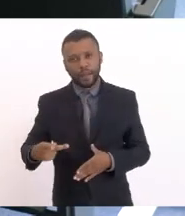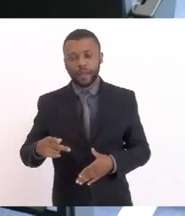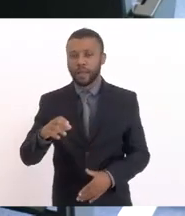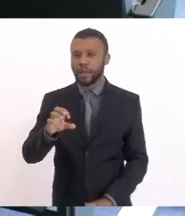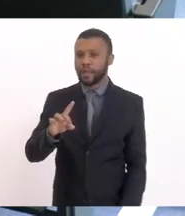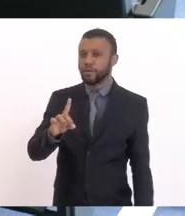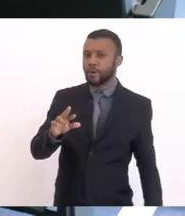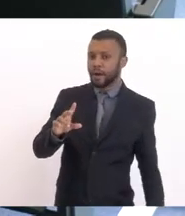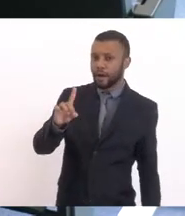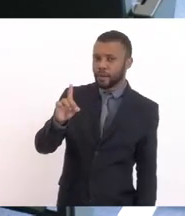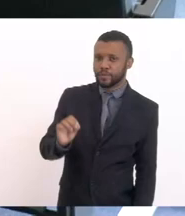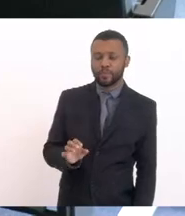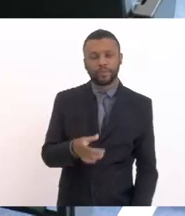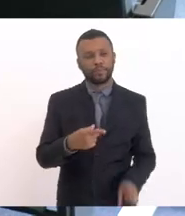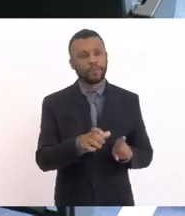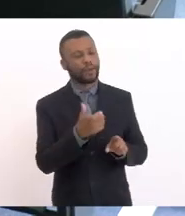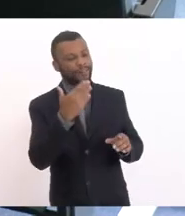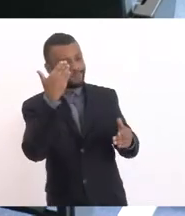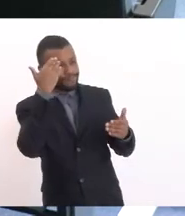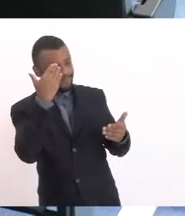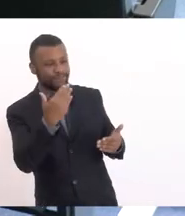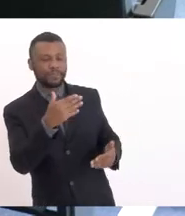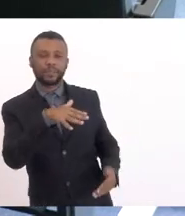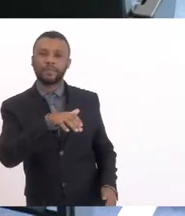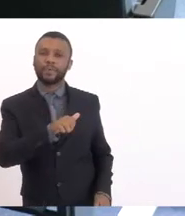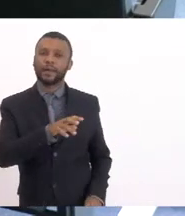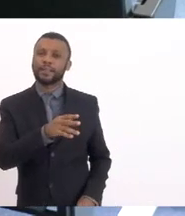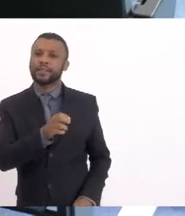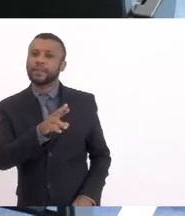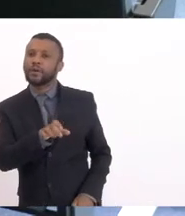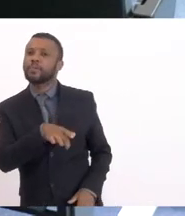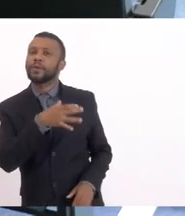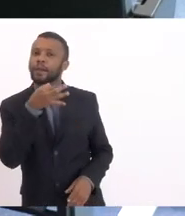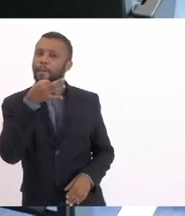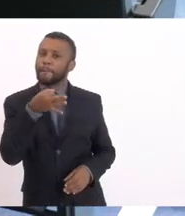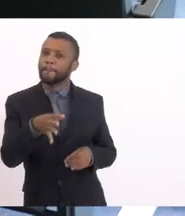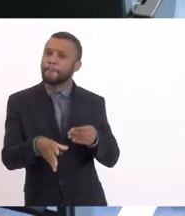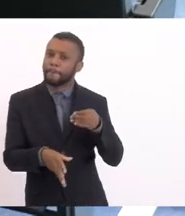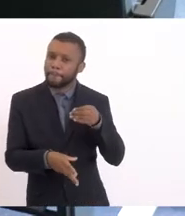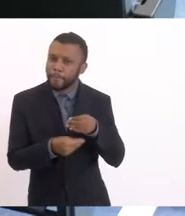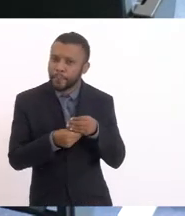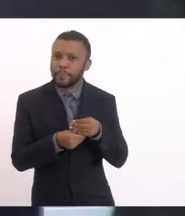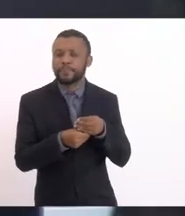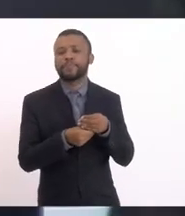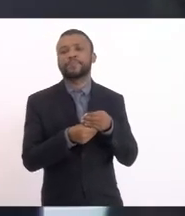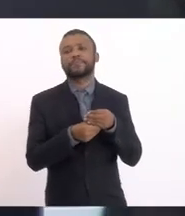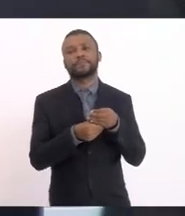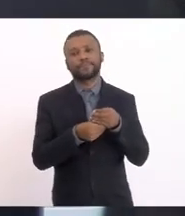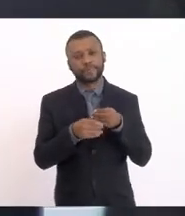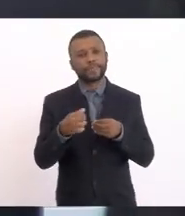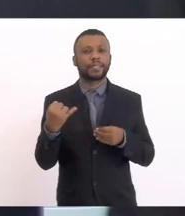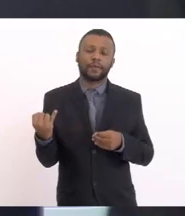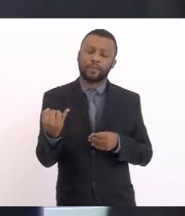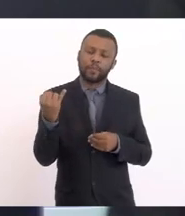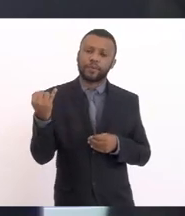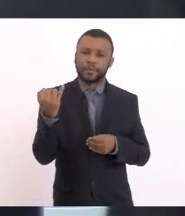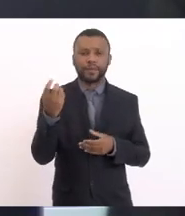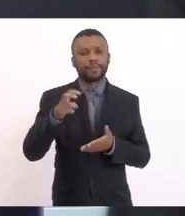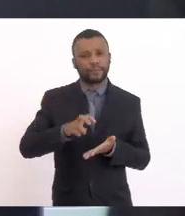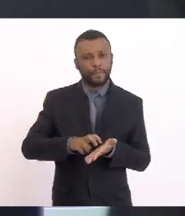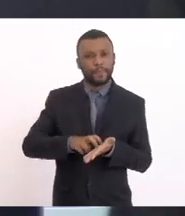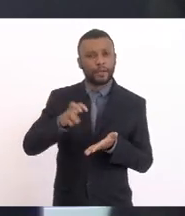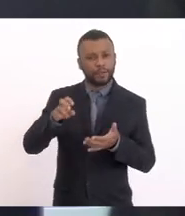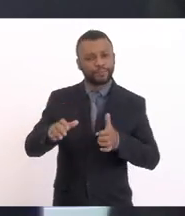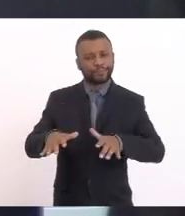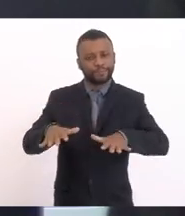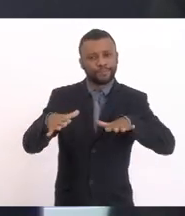Querido amigo Mateus Também pela Pela contribuição Nessa importante Manhã E dizer que